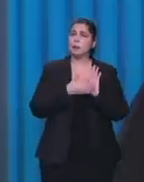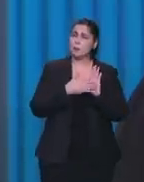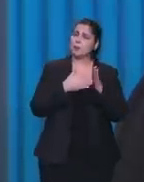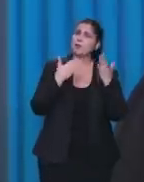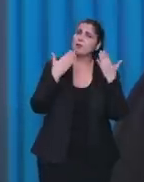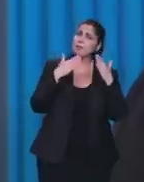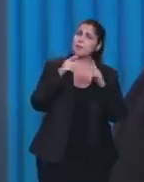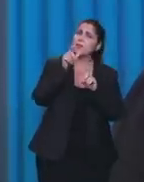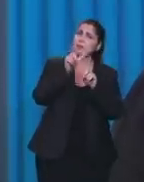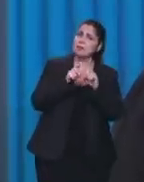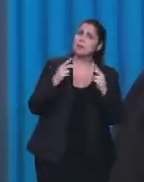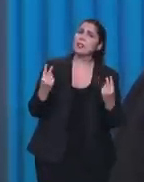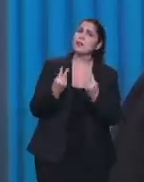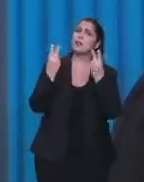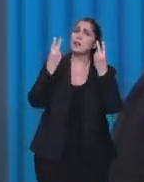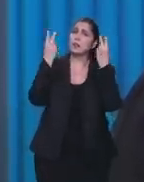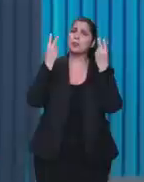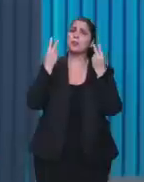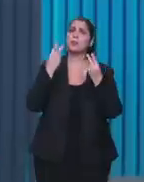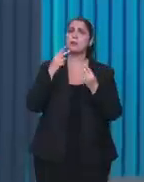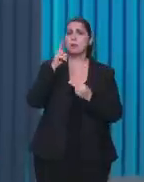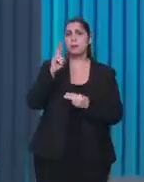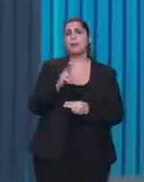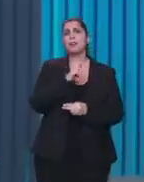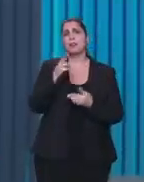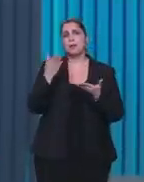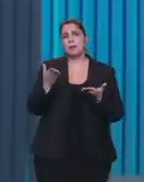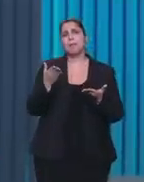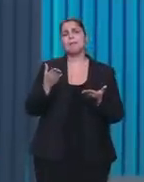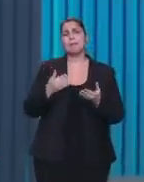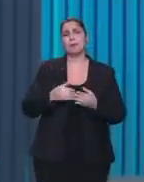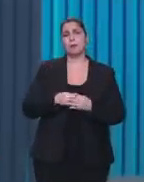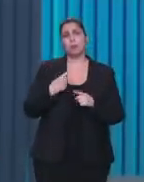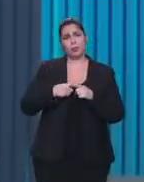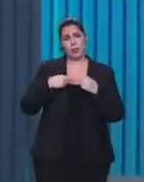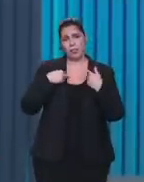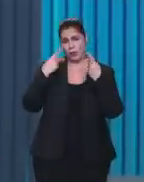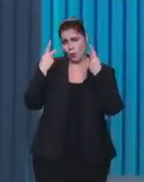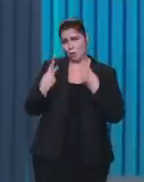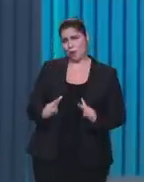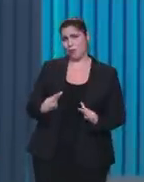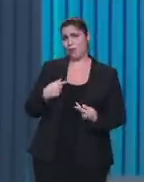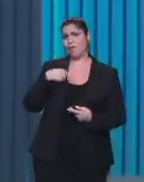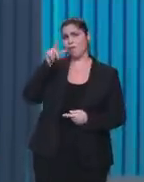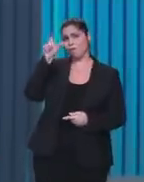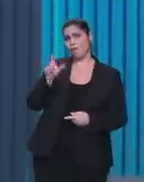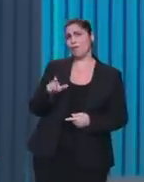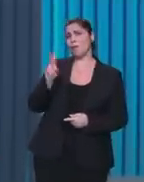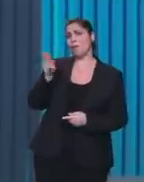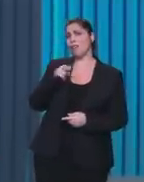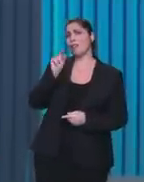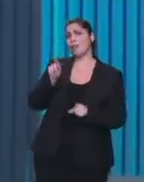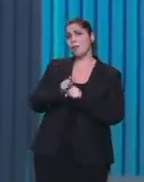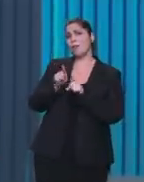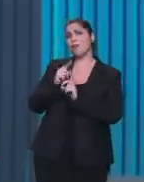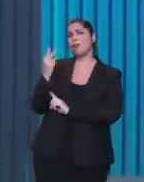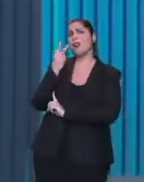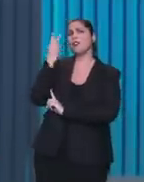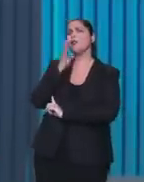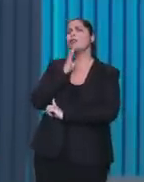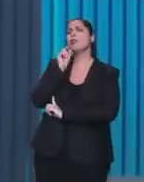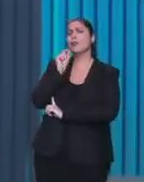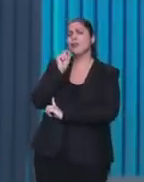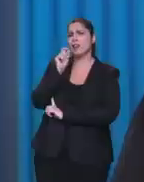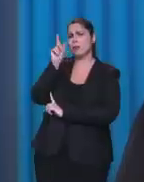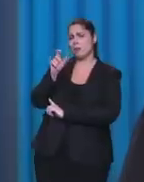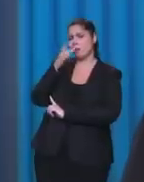menos valorizar alguns padres, né? Está reconhecendo os sacerdotes e os valores que ele tem. Eu conheço o padre que ele casou,